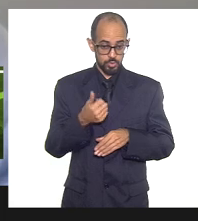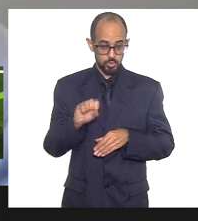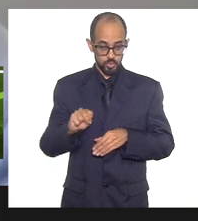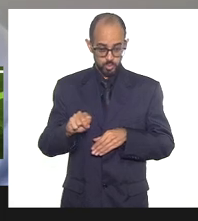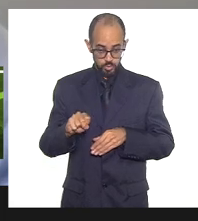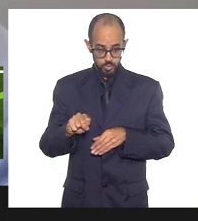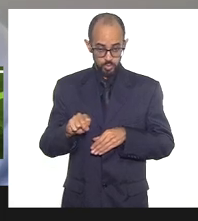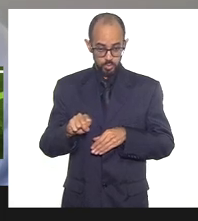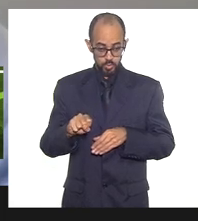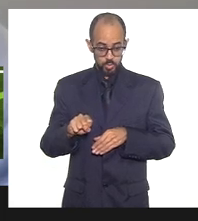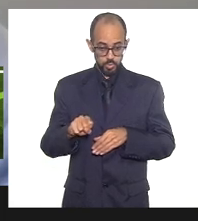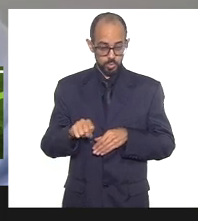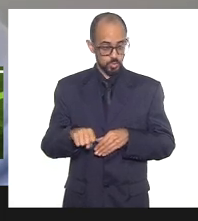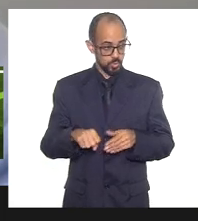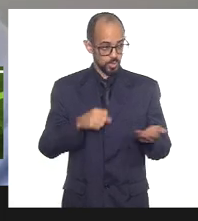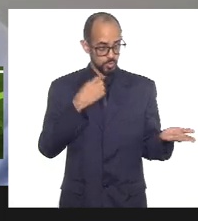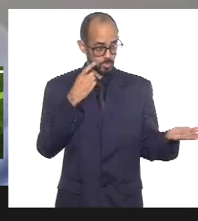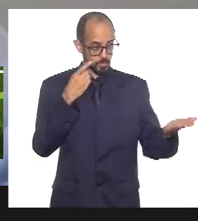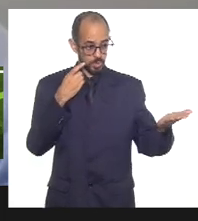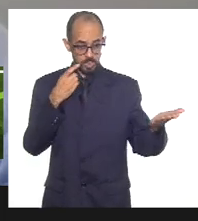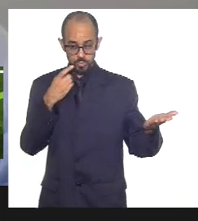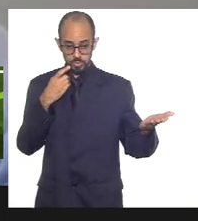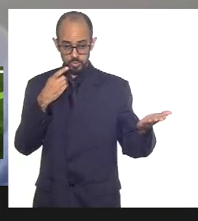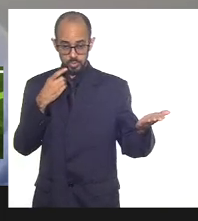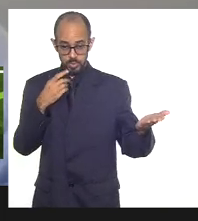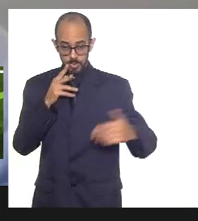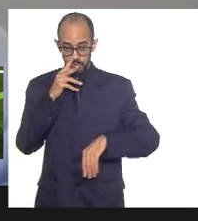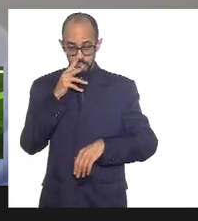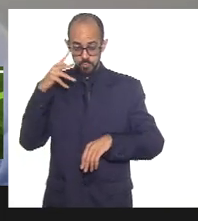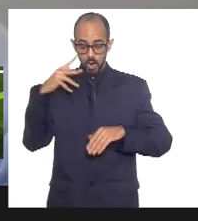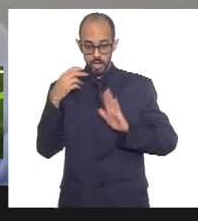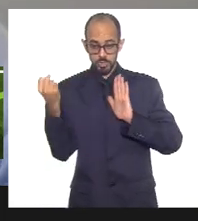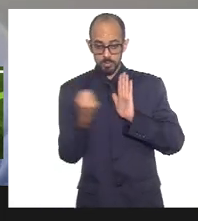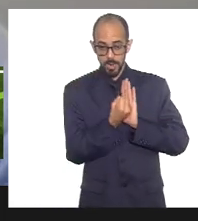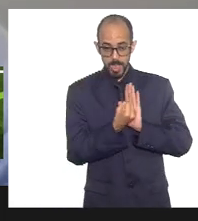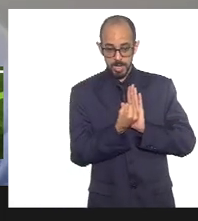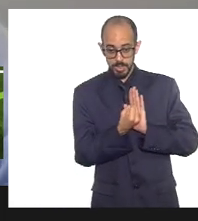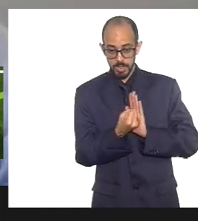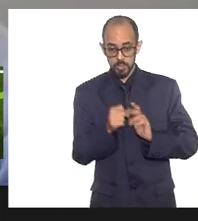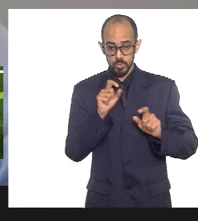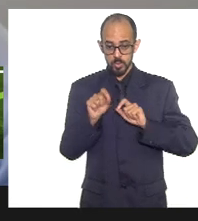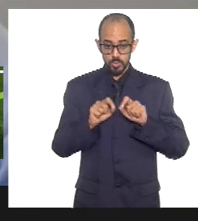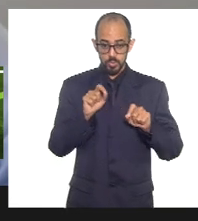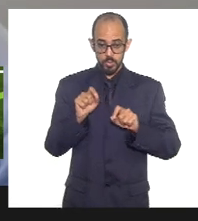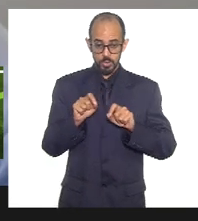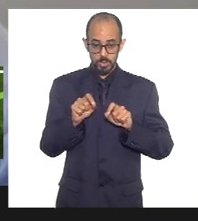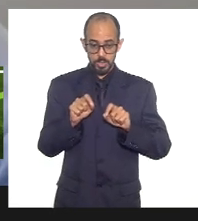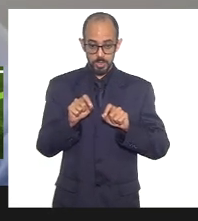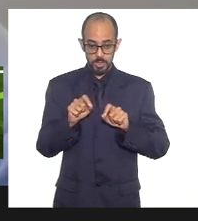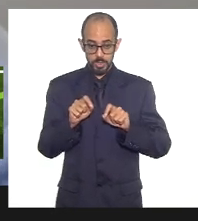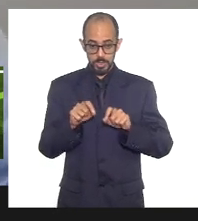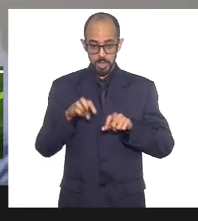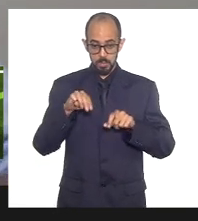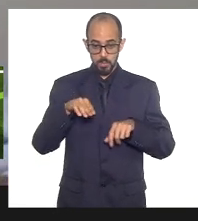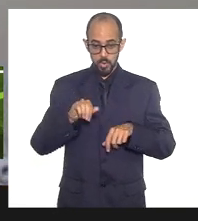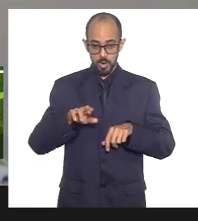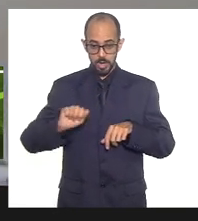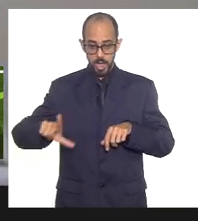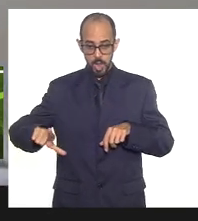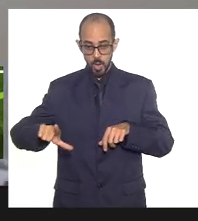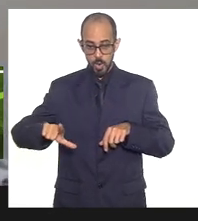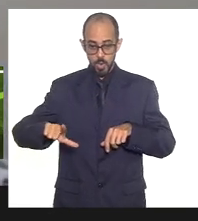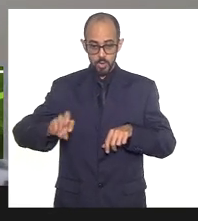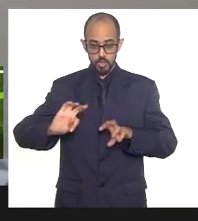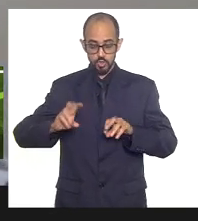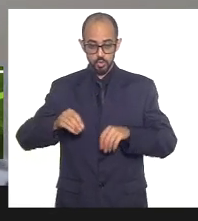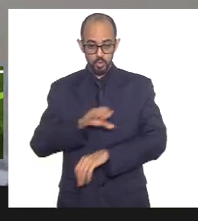deputada Marta Rocha, deputado Mink, deputado Tiaju, foram fortemente marcadas pela pauta da moral e dos costumes. Então, esse